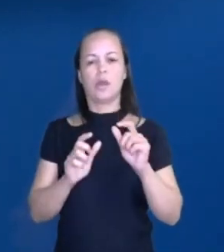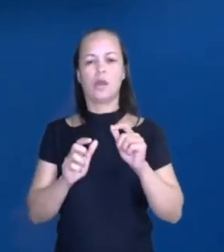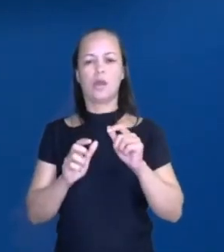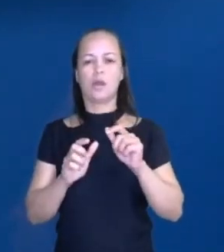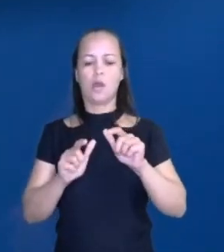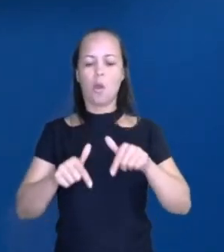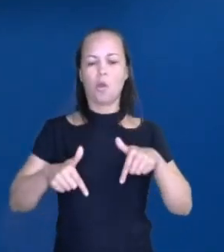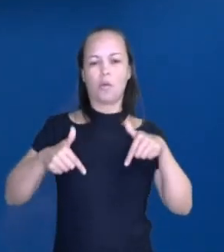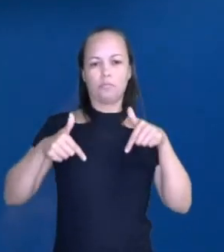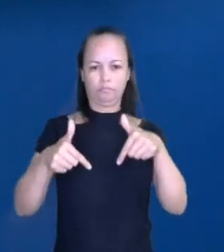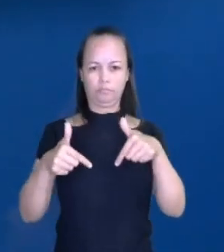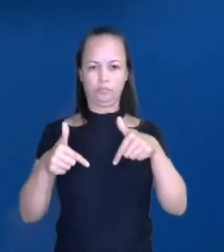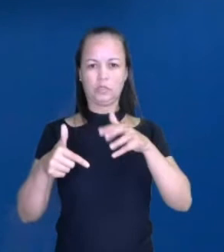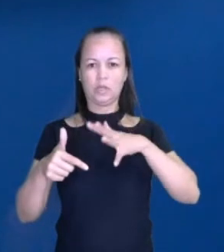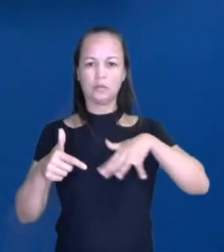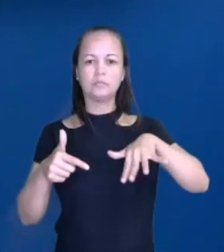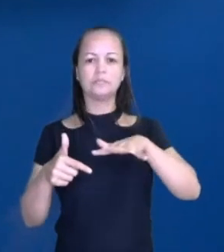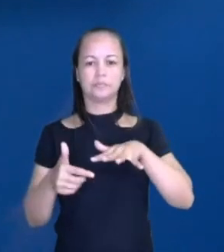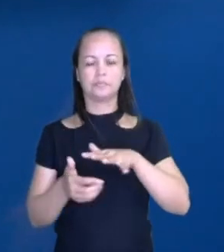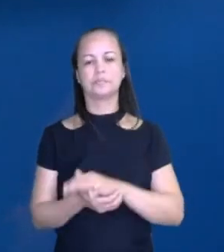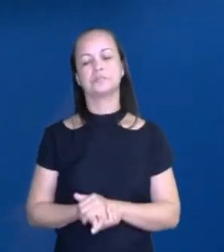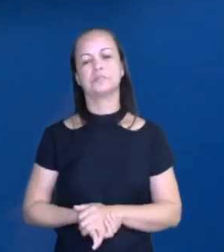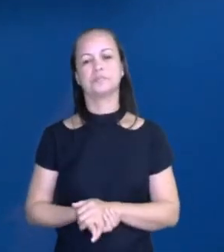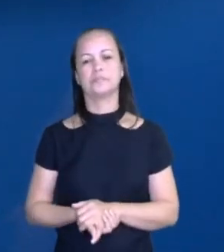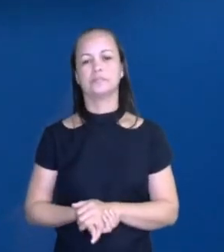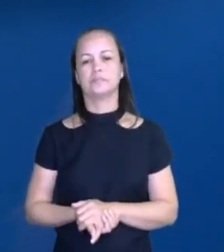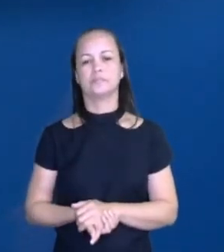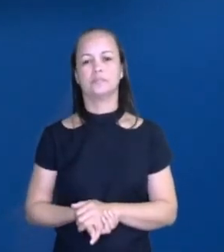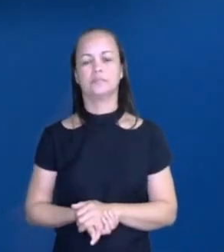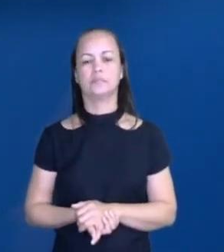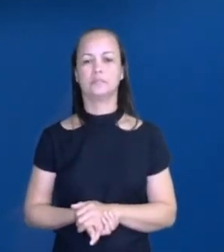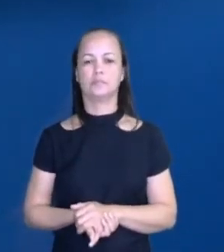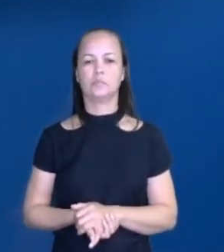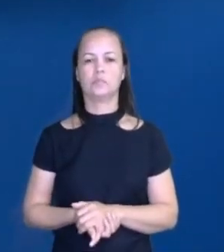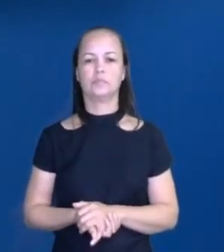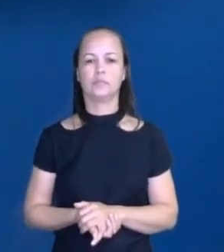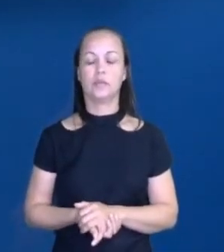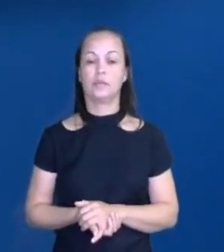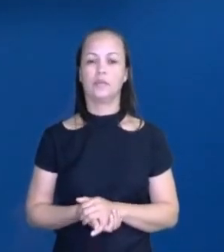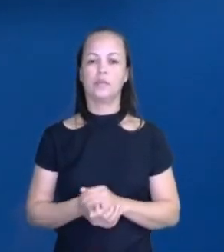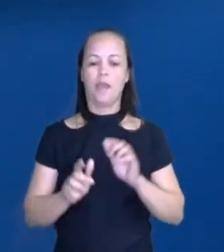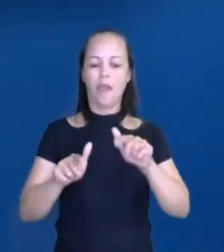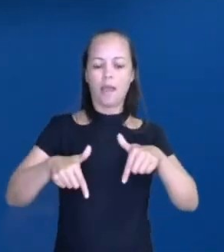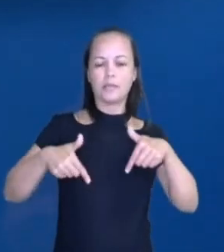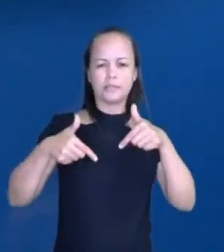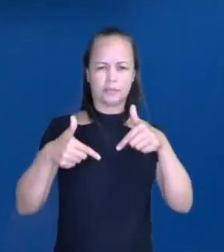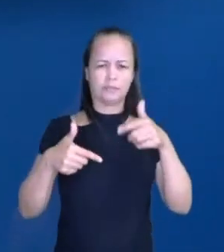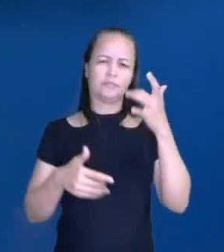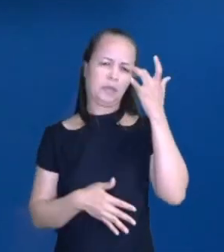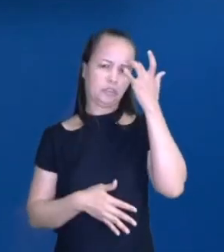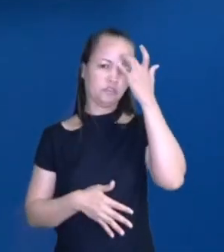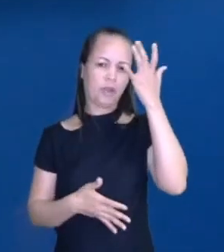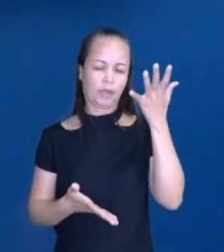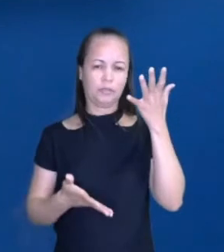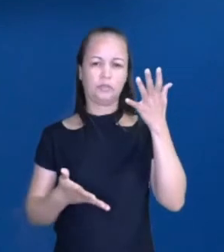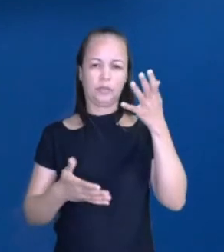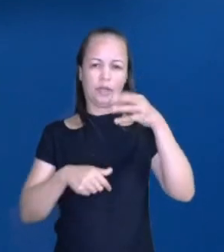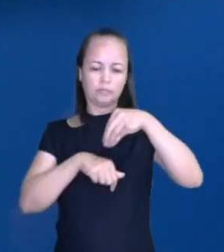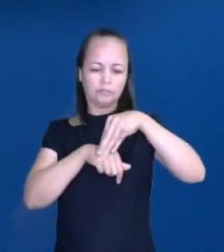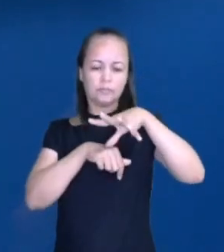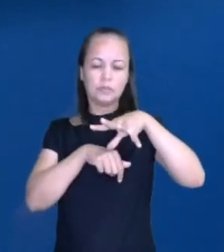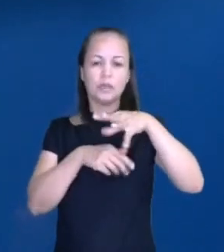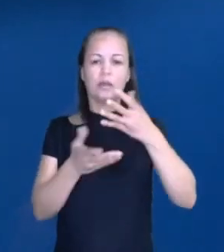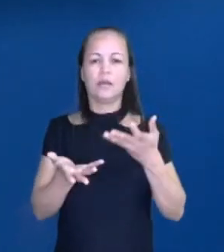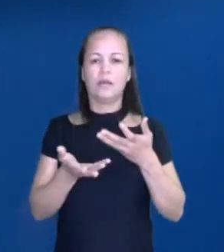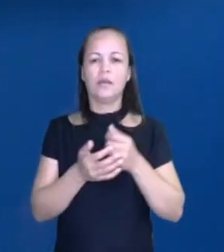gera a ação. Ok? Bom, a ação foi mais fácil até de passar, mas